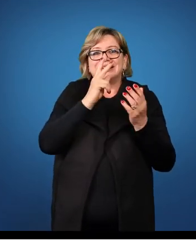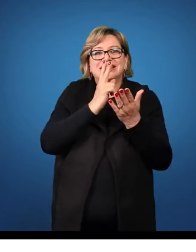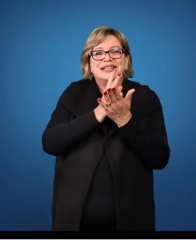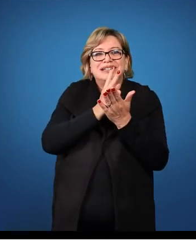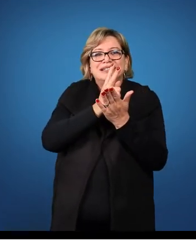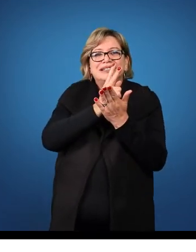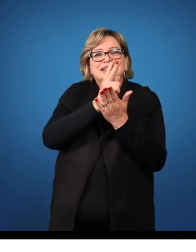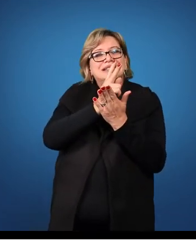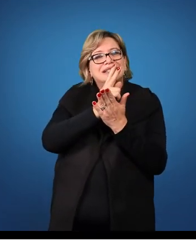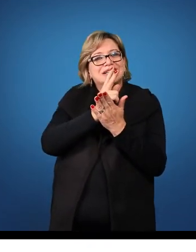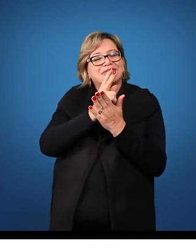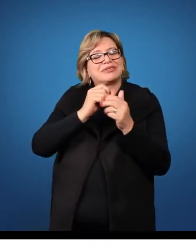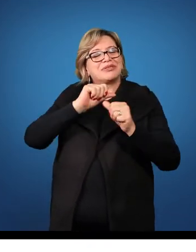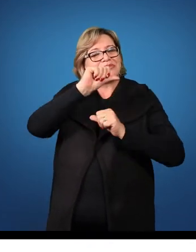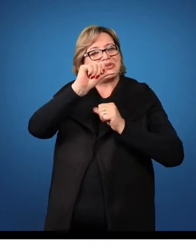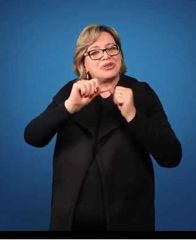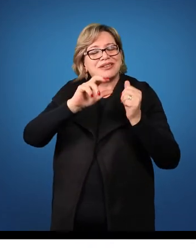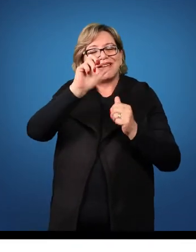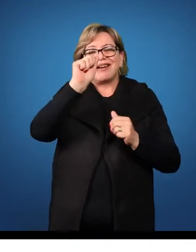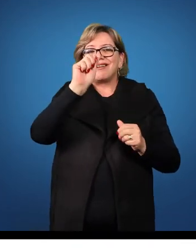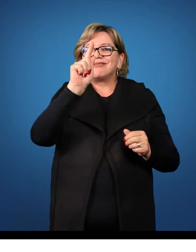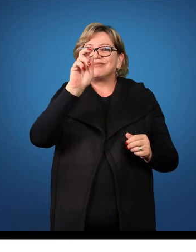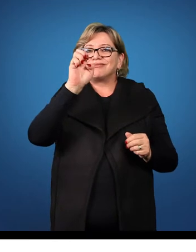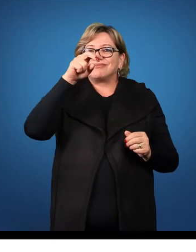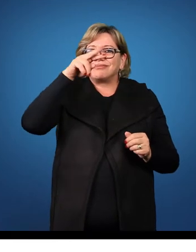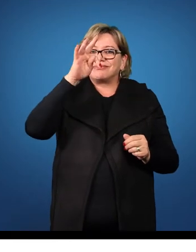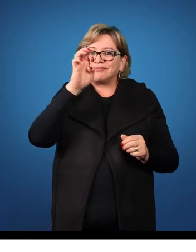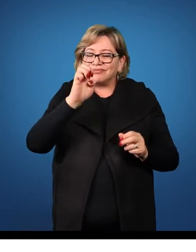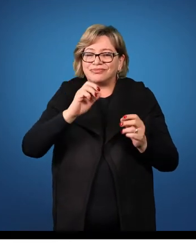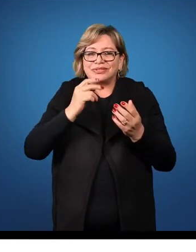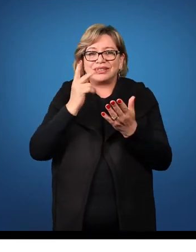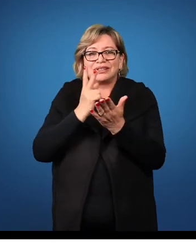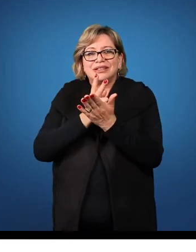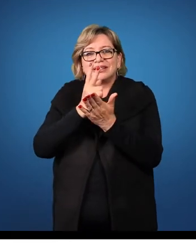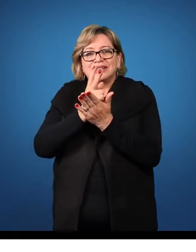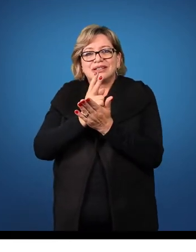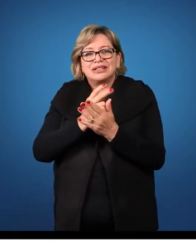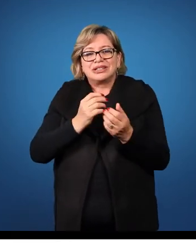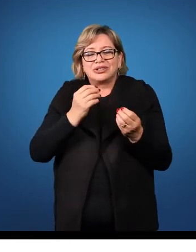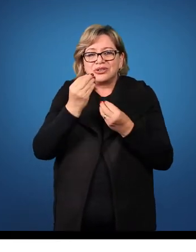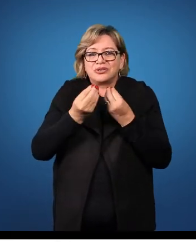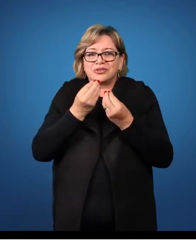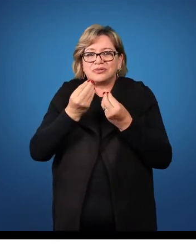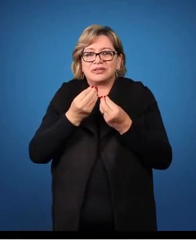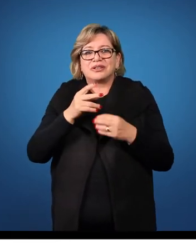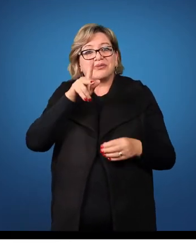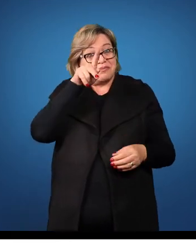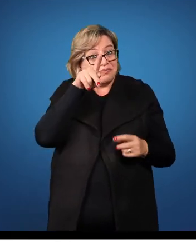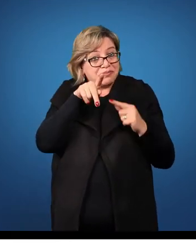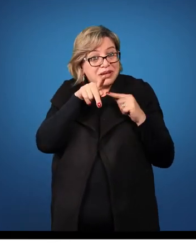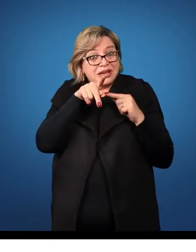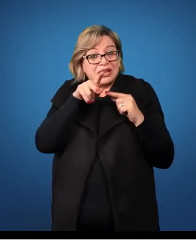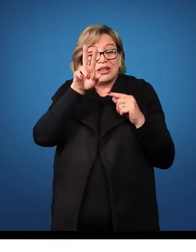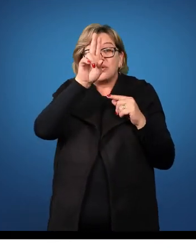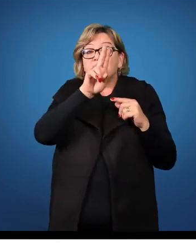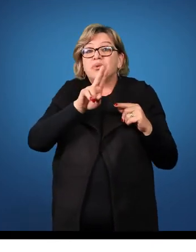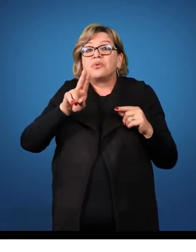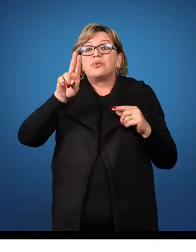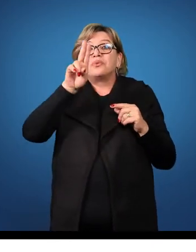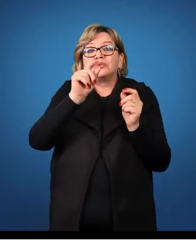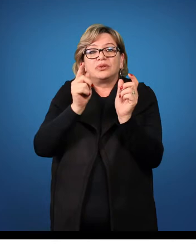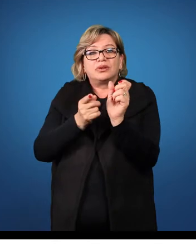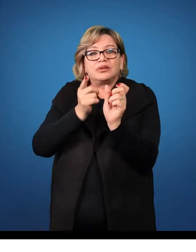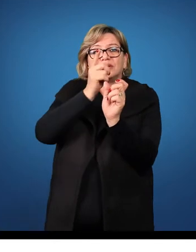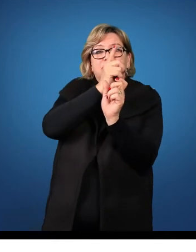aí, para o agente da voz passiva, ele começa com consoante. Então, eu uso a preposição